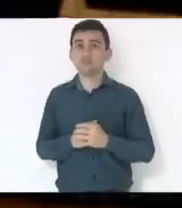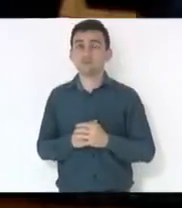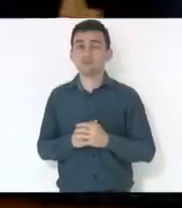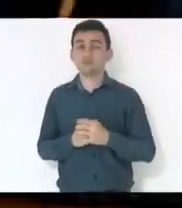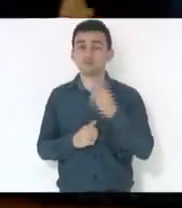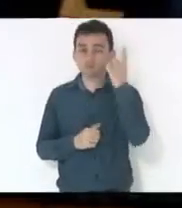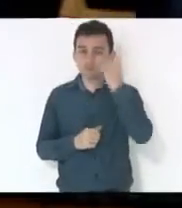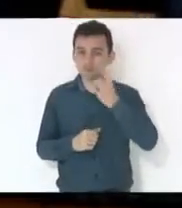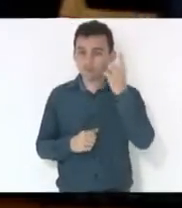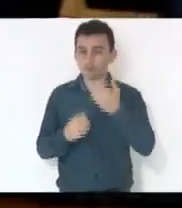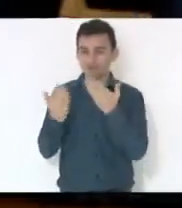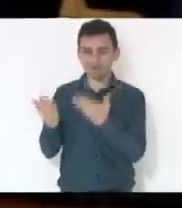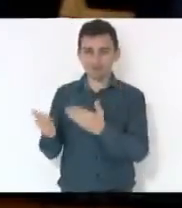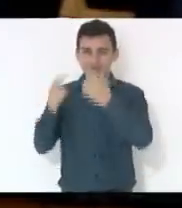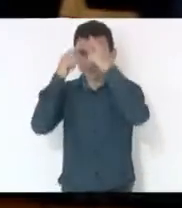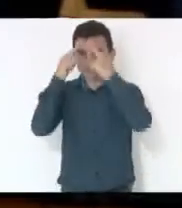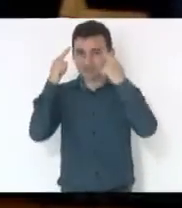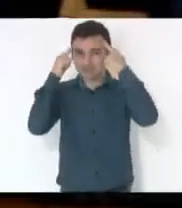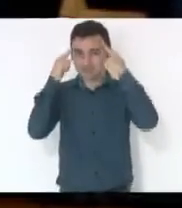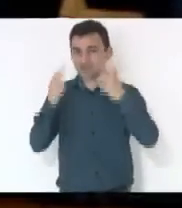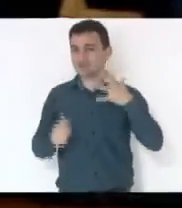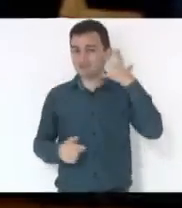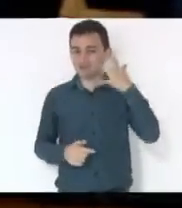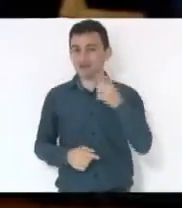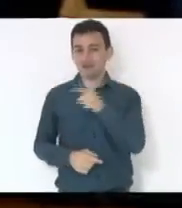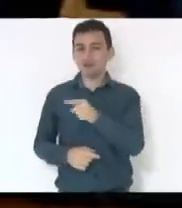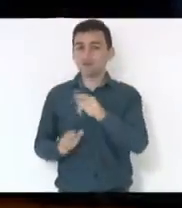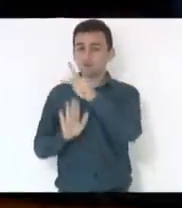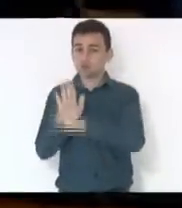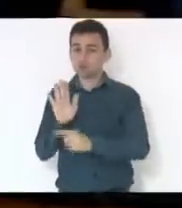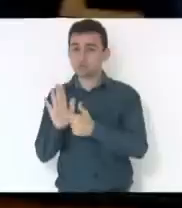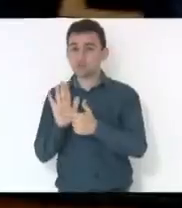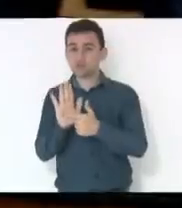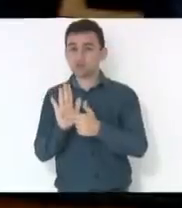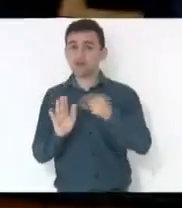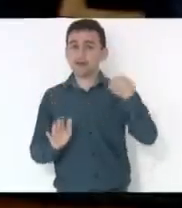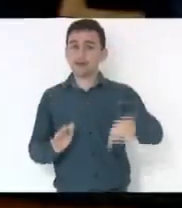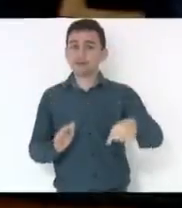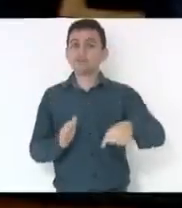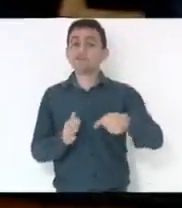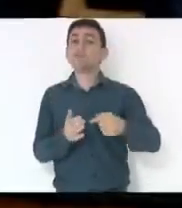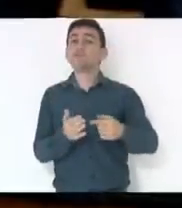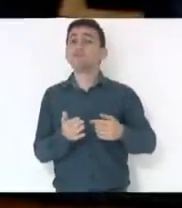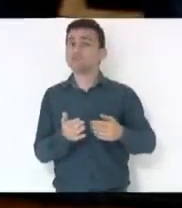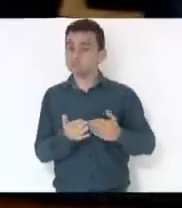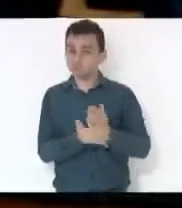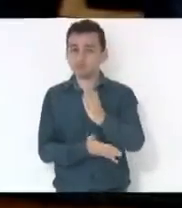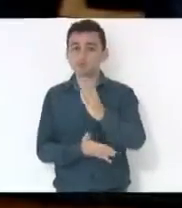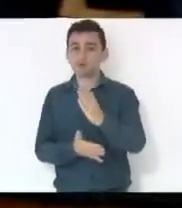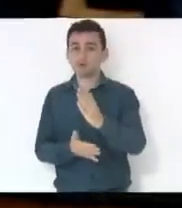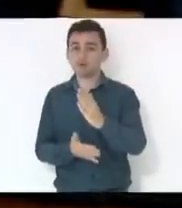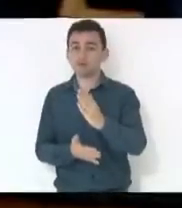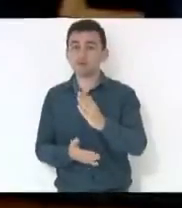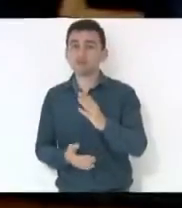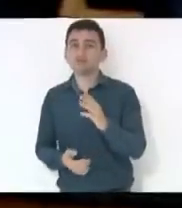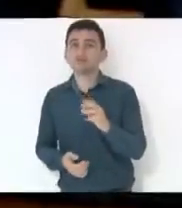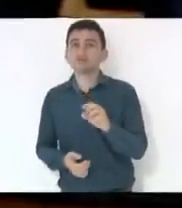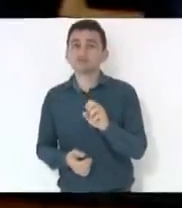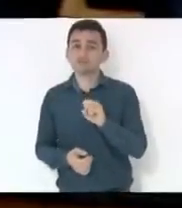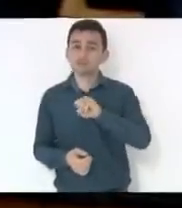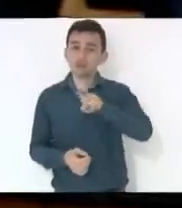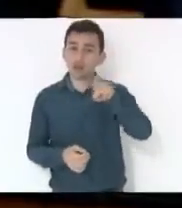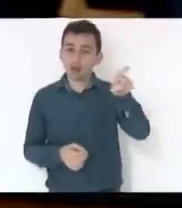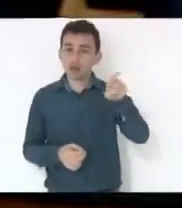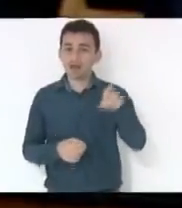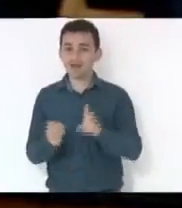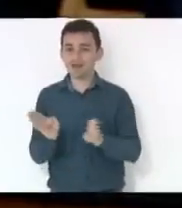e a deputada Ana Paula apresentaram um projeto que foi aprovado aqui, que deveria constar na lei de licitação a